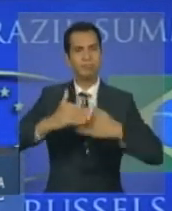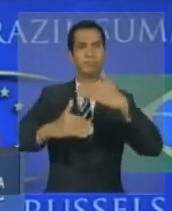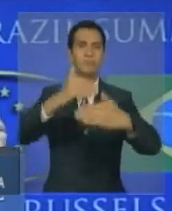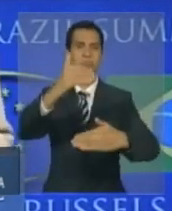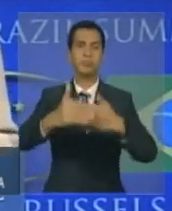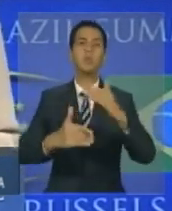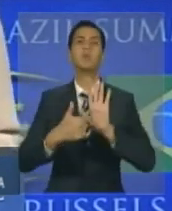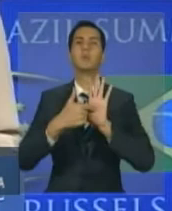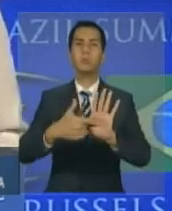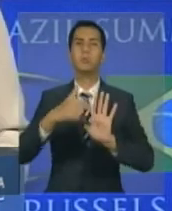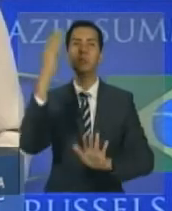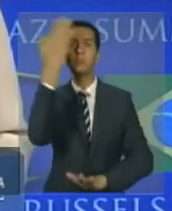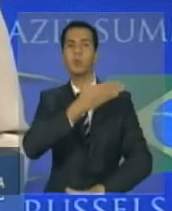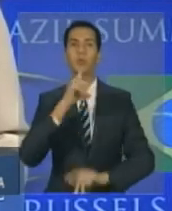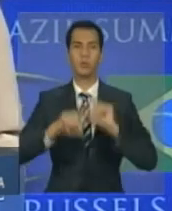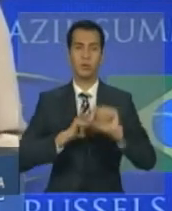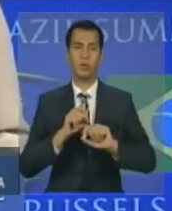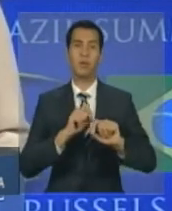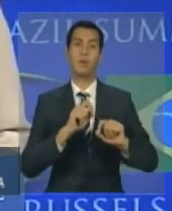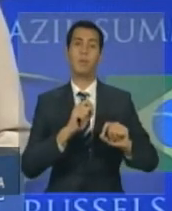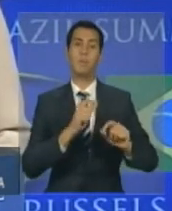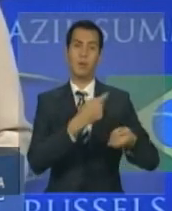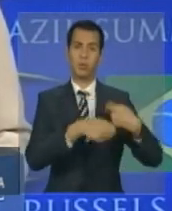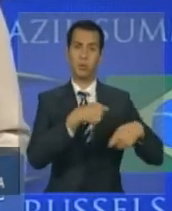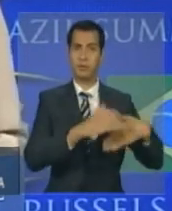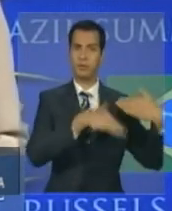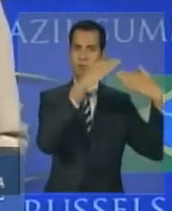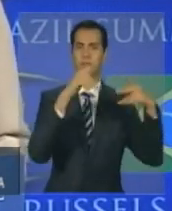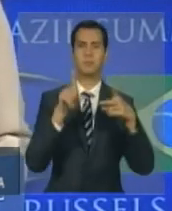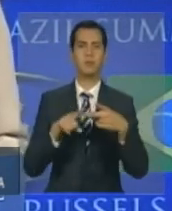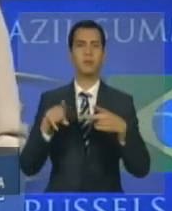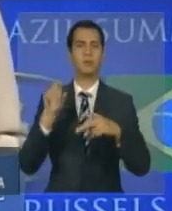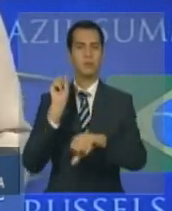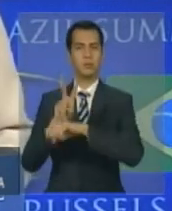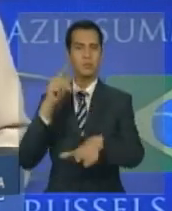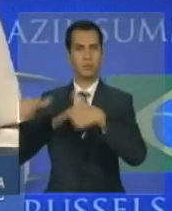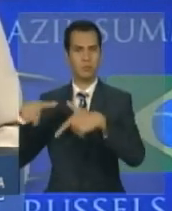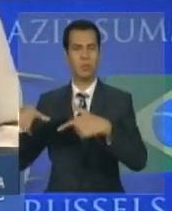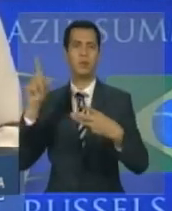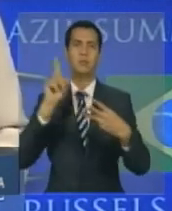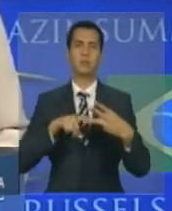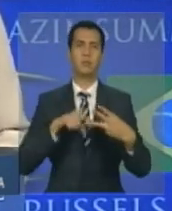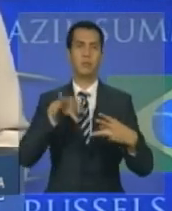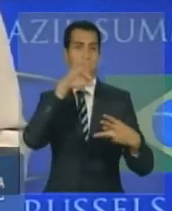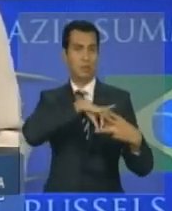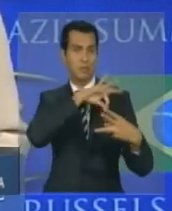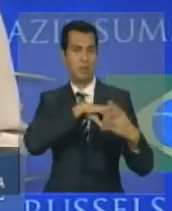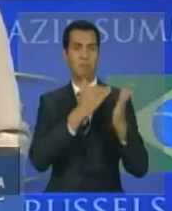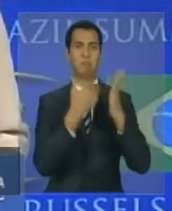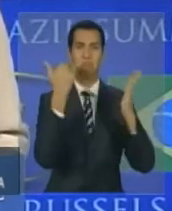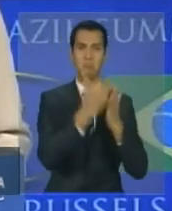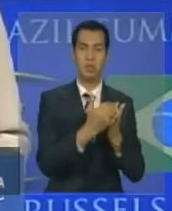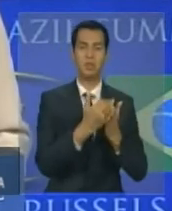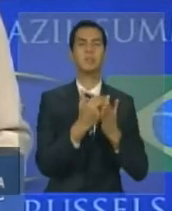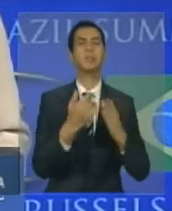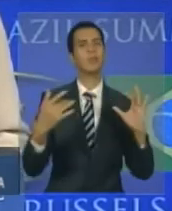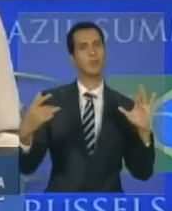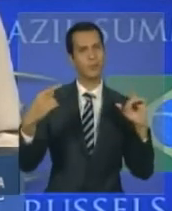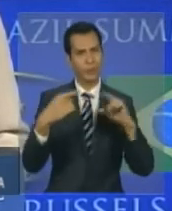que crescimento, geração de emprego, aumento da renda e da produtividade são compatíveis com